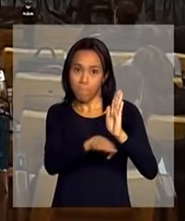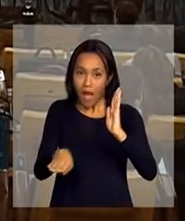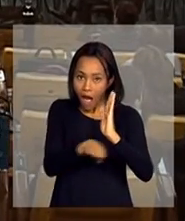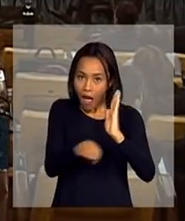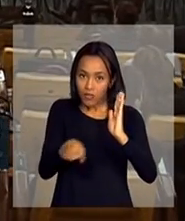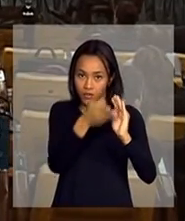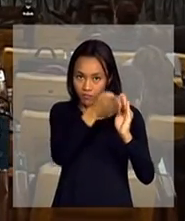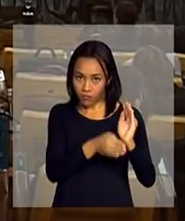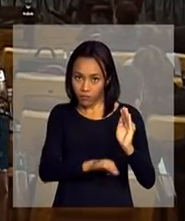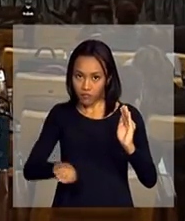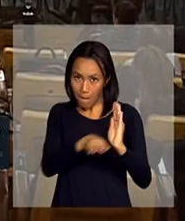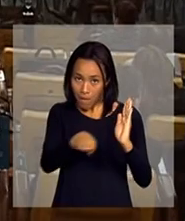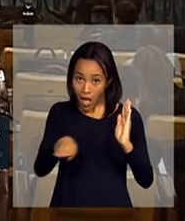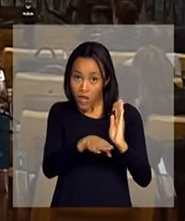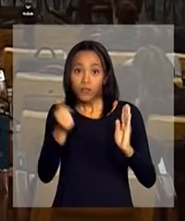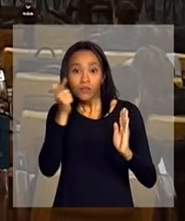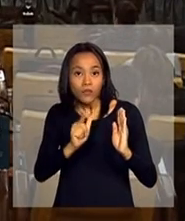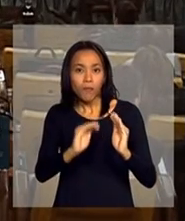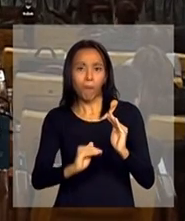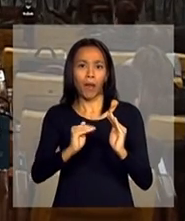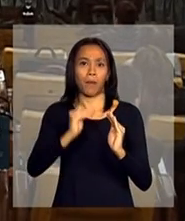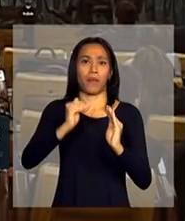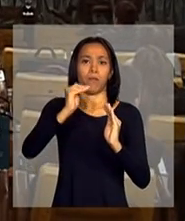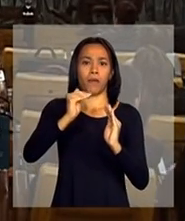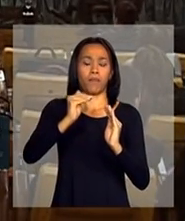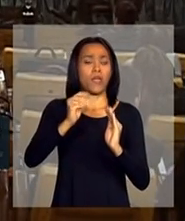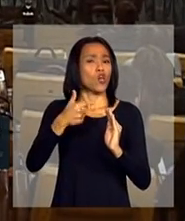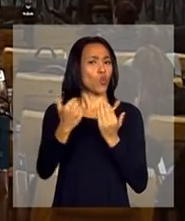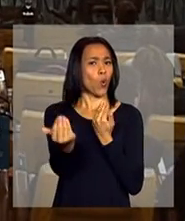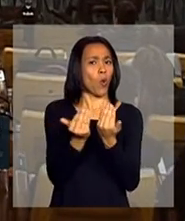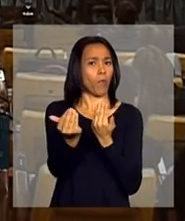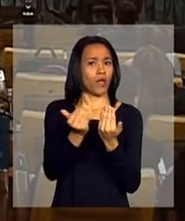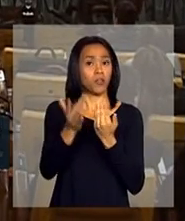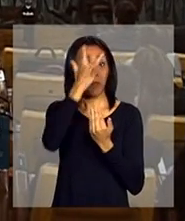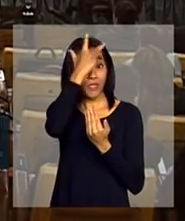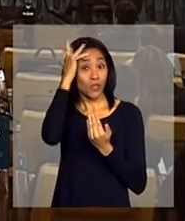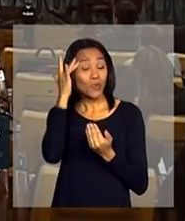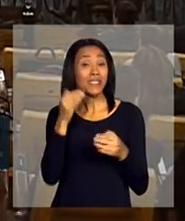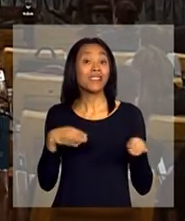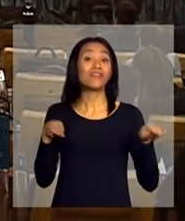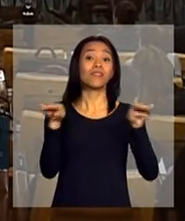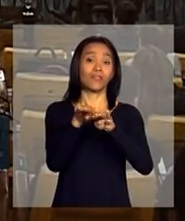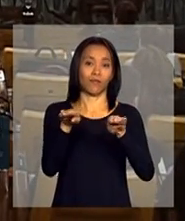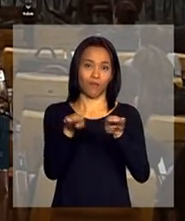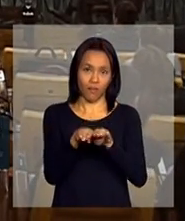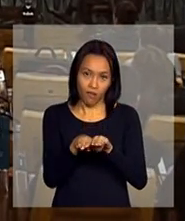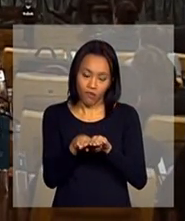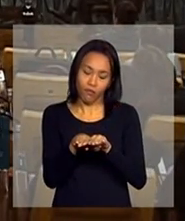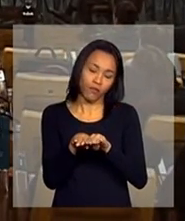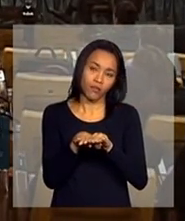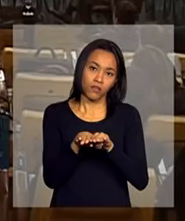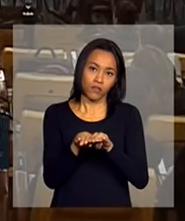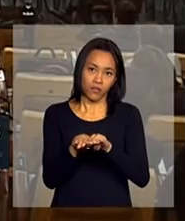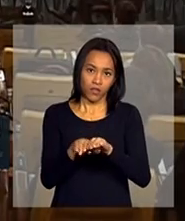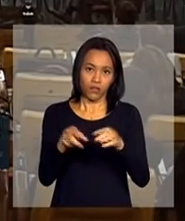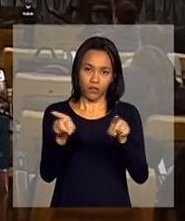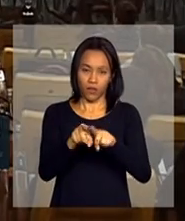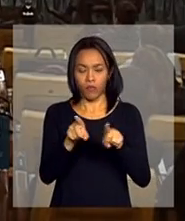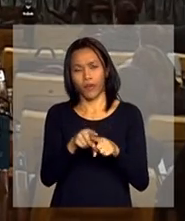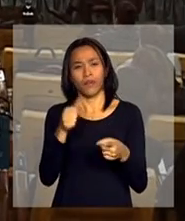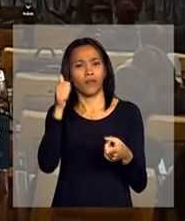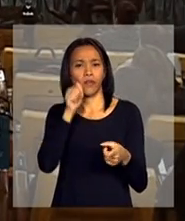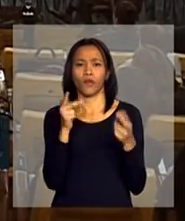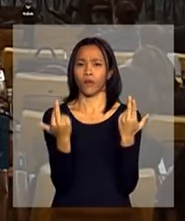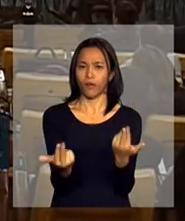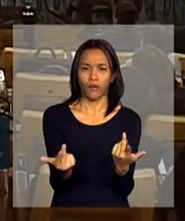é decrescente ao longo do tempo. Então, nesse período, mas eu estou comparando pessoas iguais em momentos com o mesmo sexo, mesma